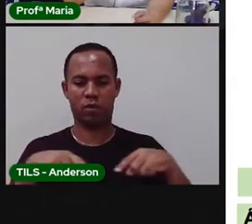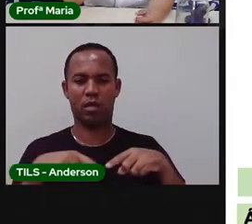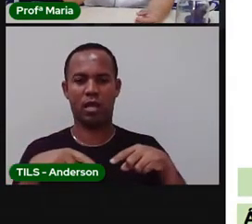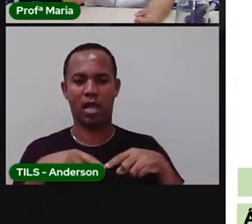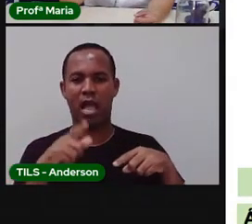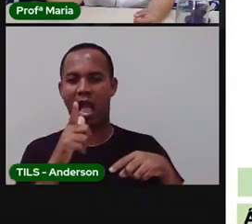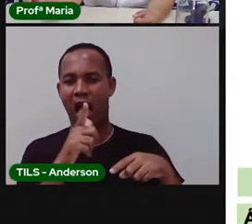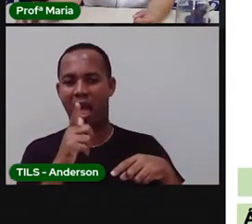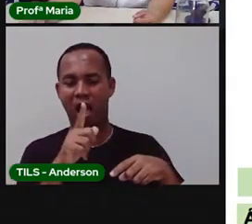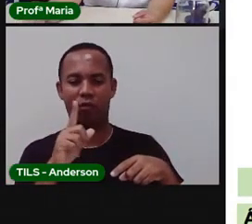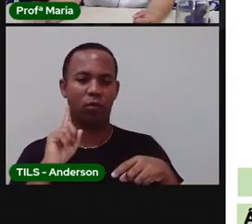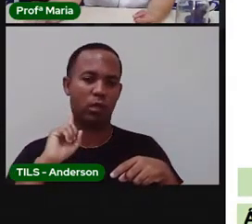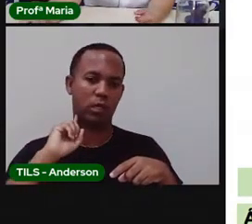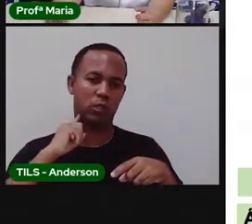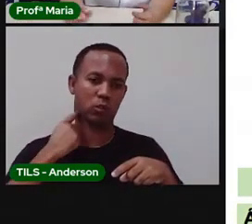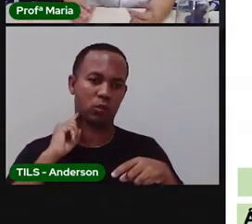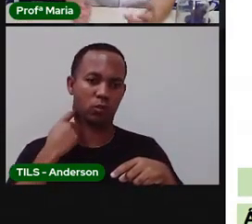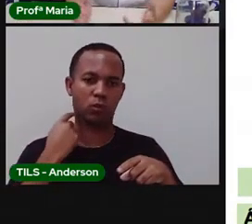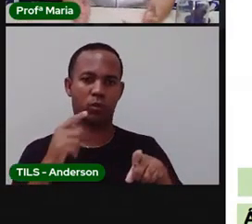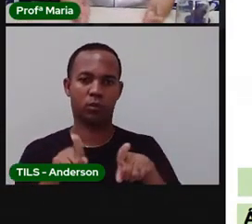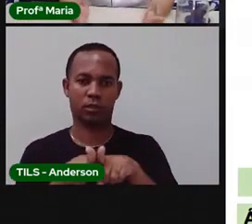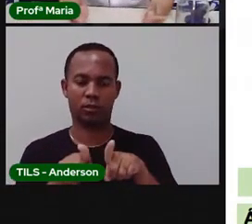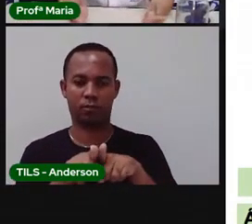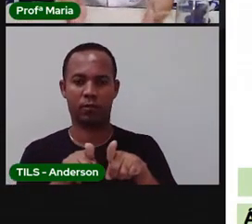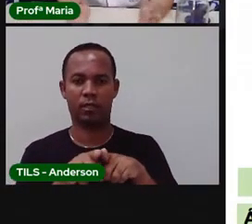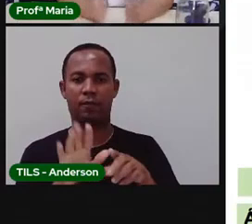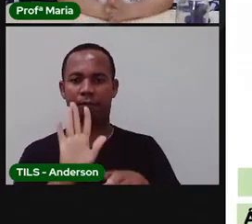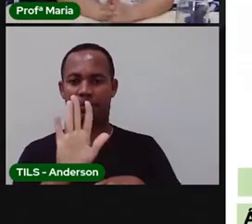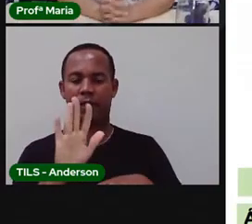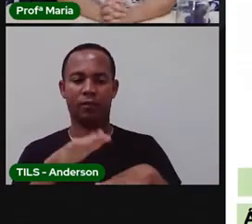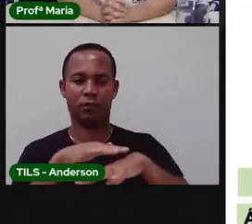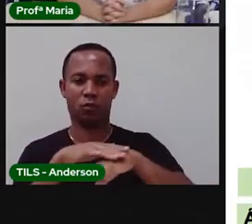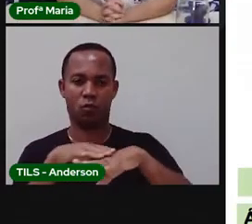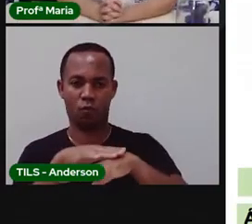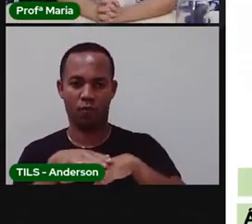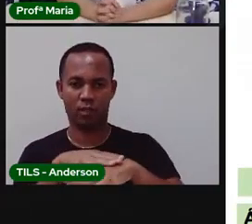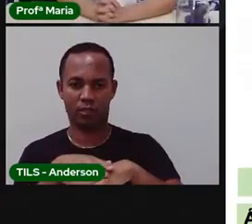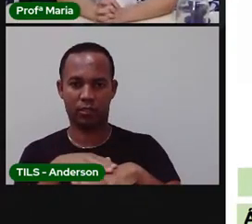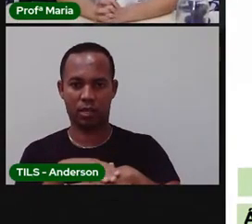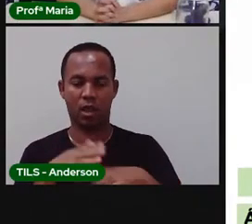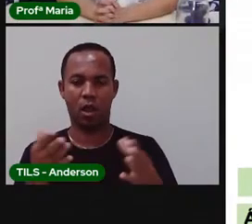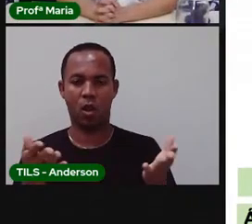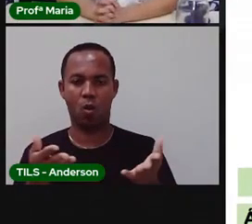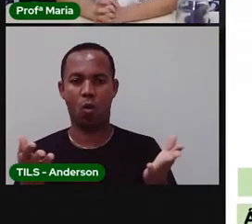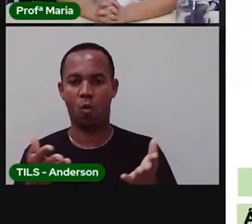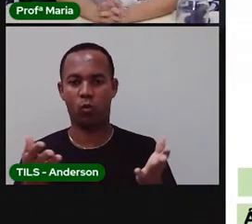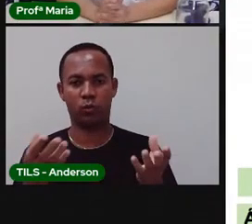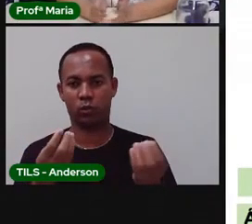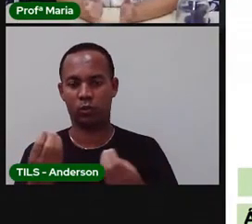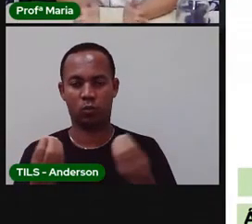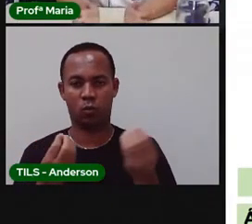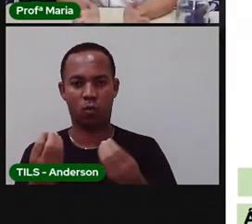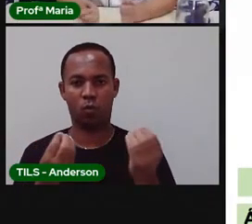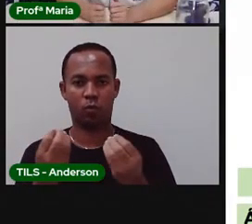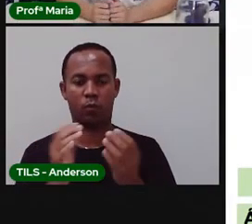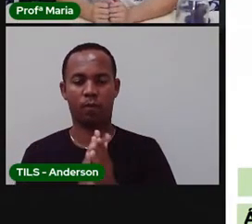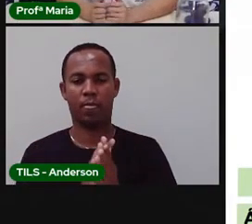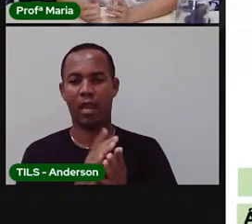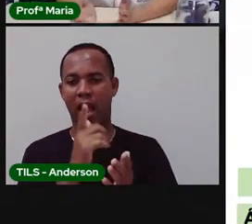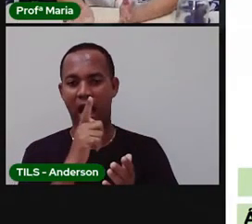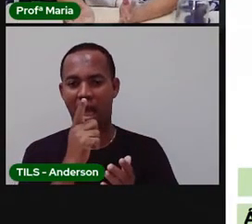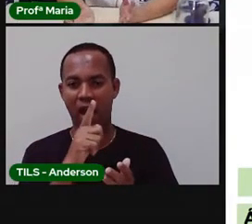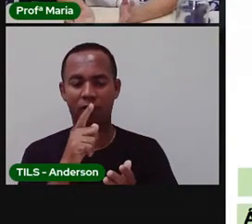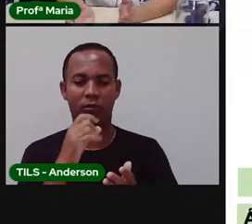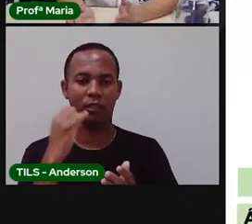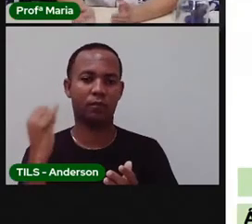esgoto, né? Então, vamos conversar hoje sobre essas estações de tratamento. Sobre a água, sobre